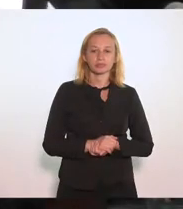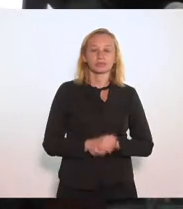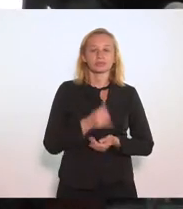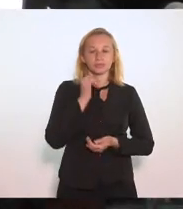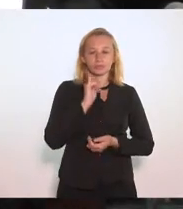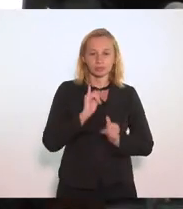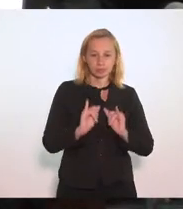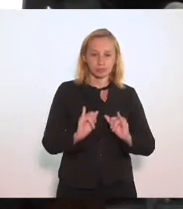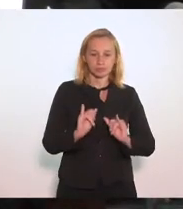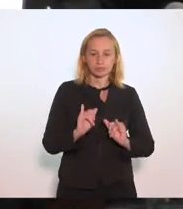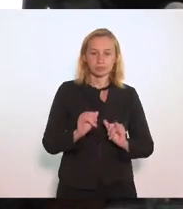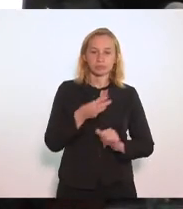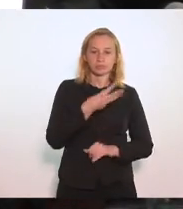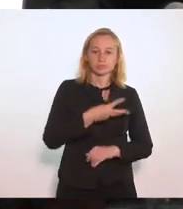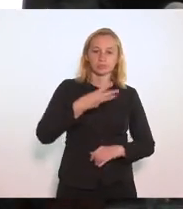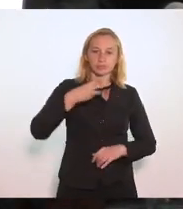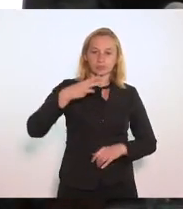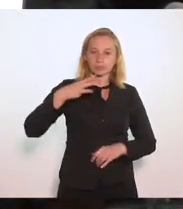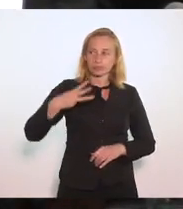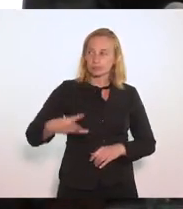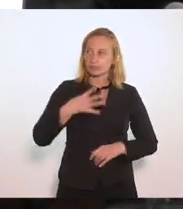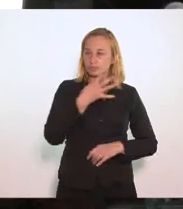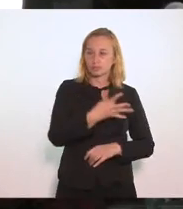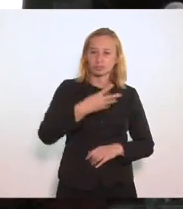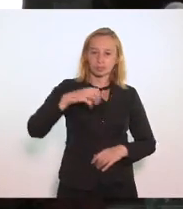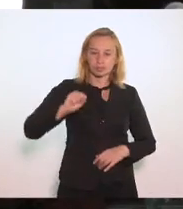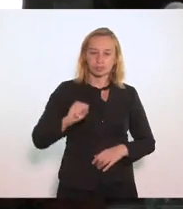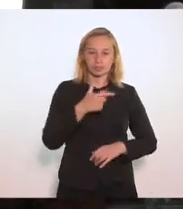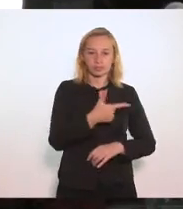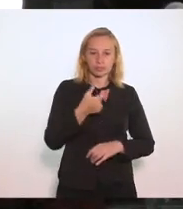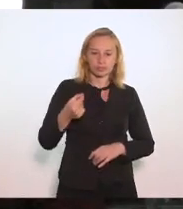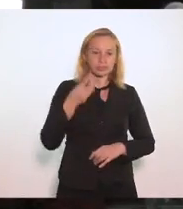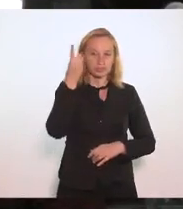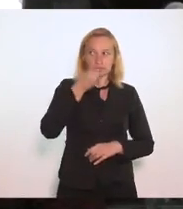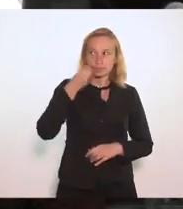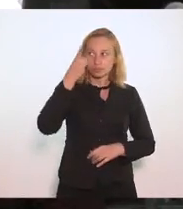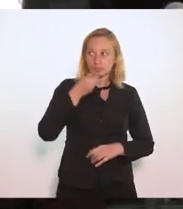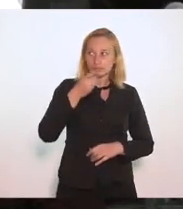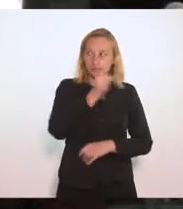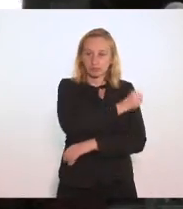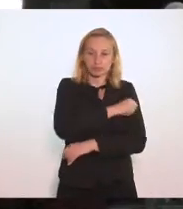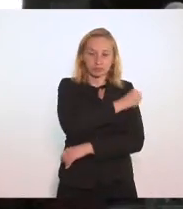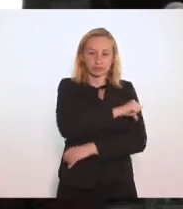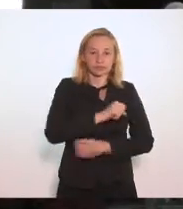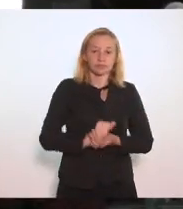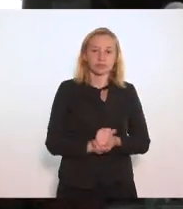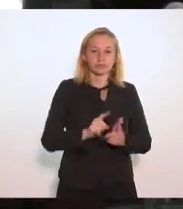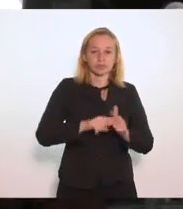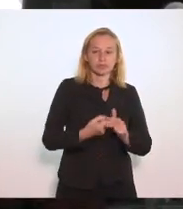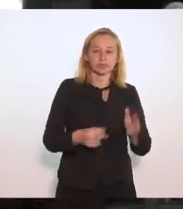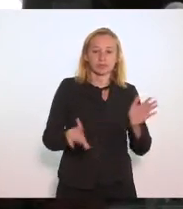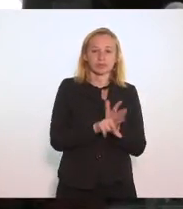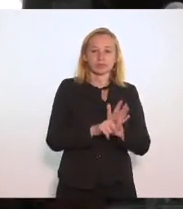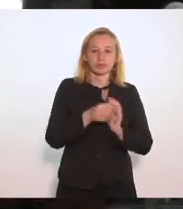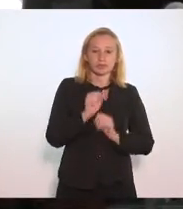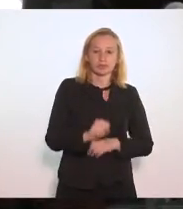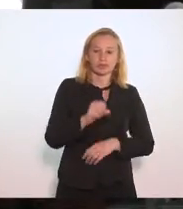Anuncio Projeto de lei 3348 De 20 De autoria do deputado Na enfermeira Regiane Que altera a lei 8.637